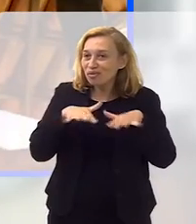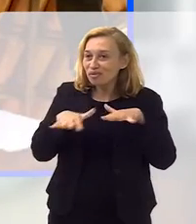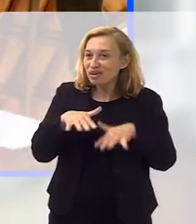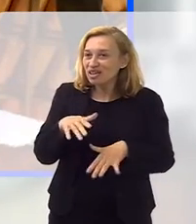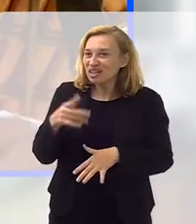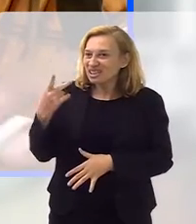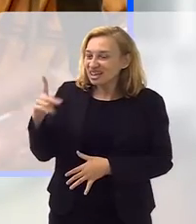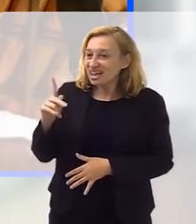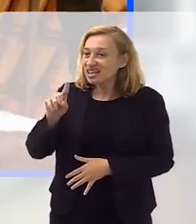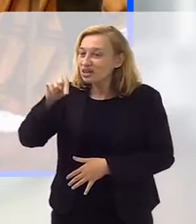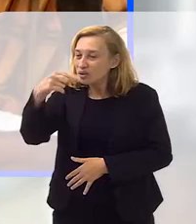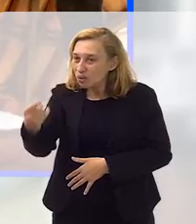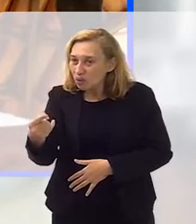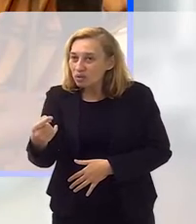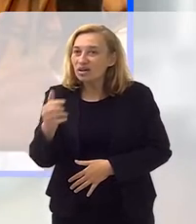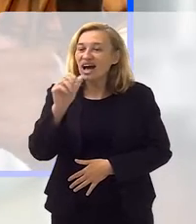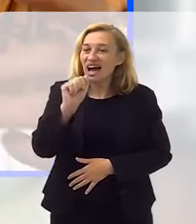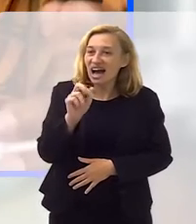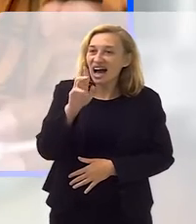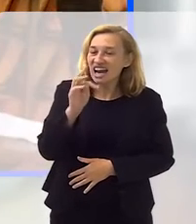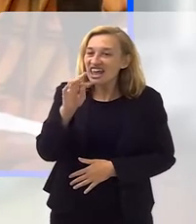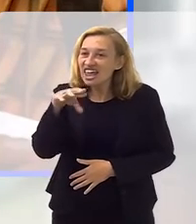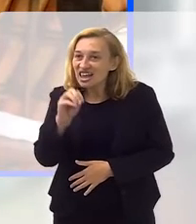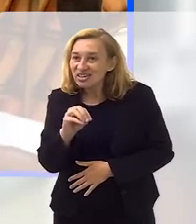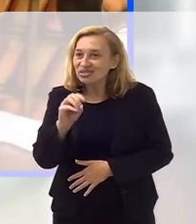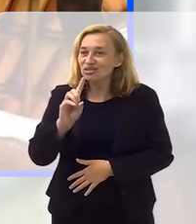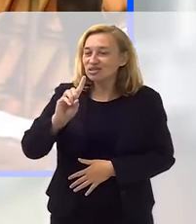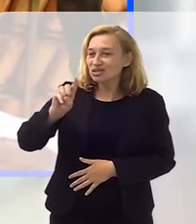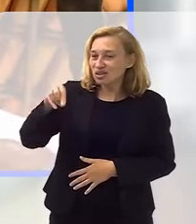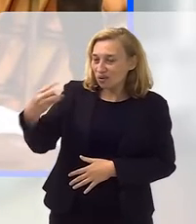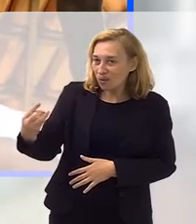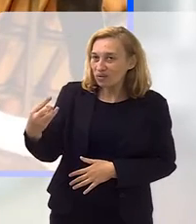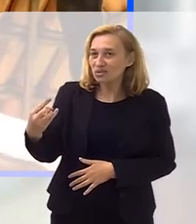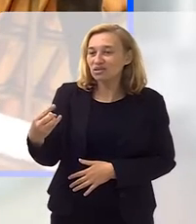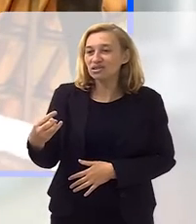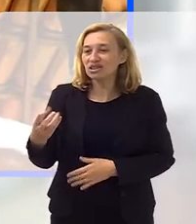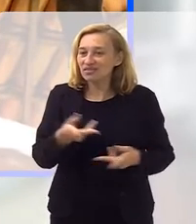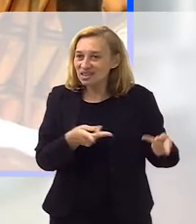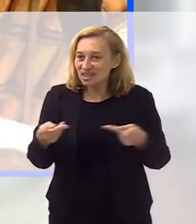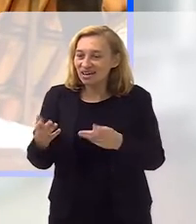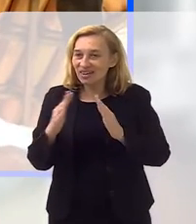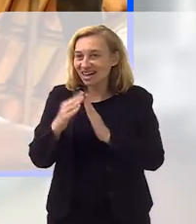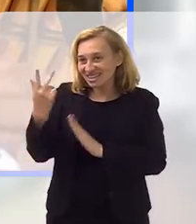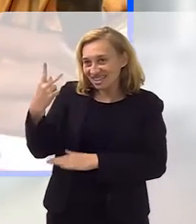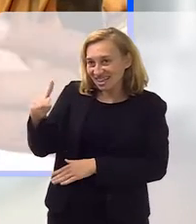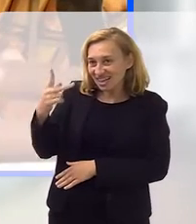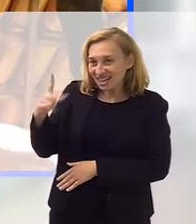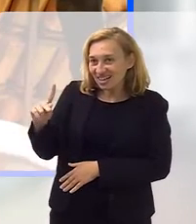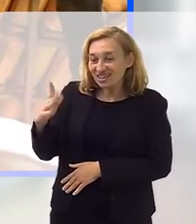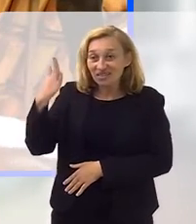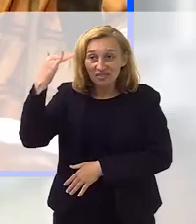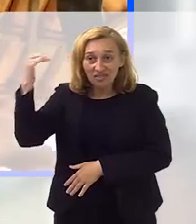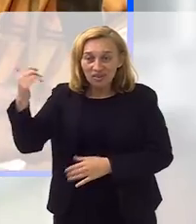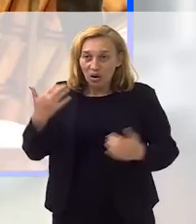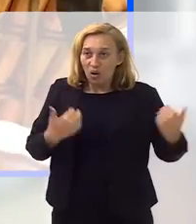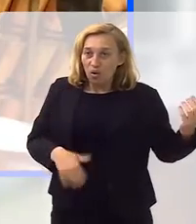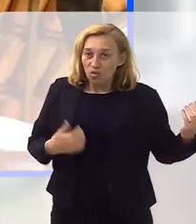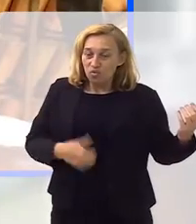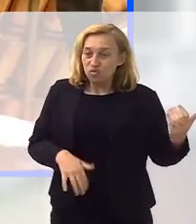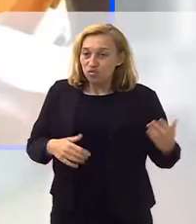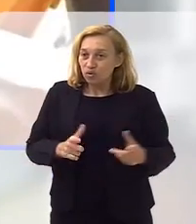movimento, não só o Délcio, mas muito do Arlindo, Sombrinha, muito na casa dela, o Jorge Simas, né, um grande